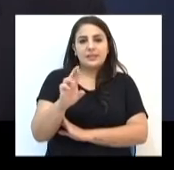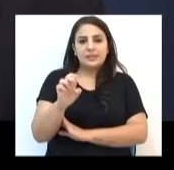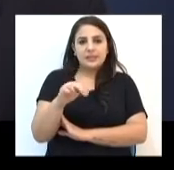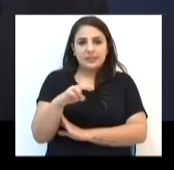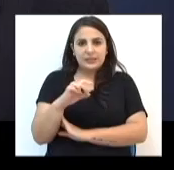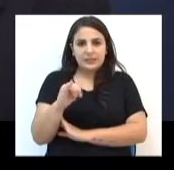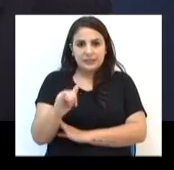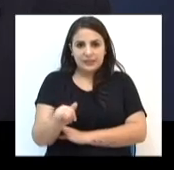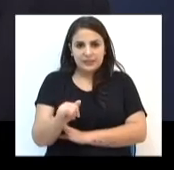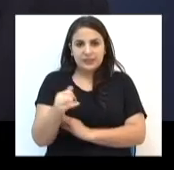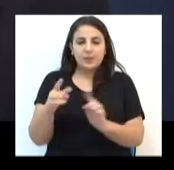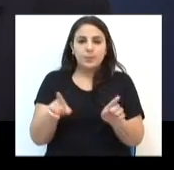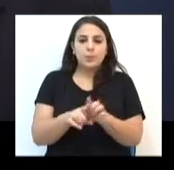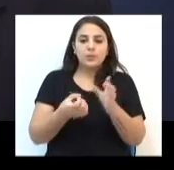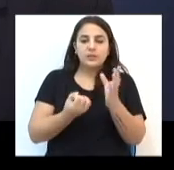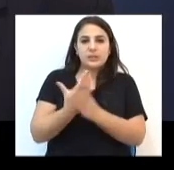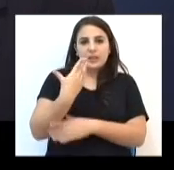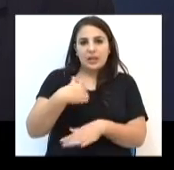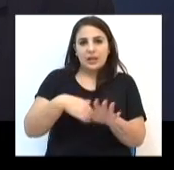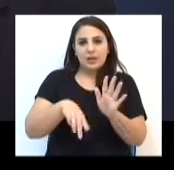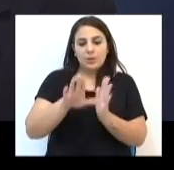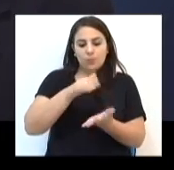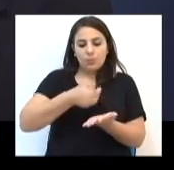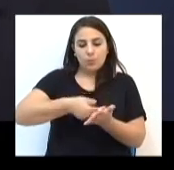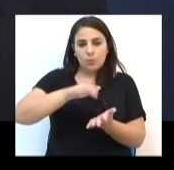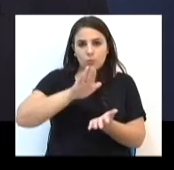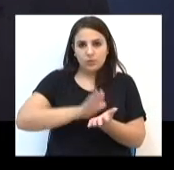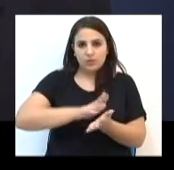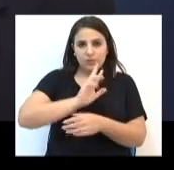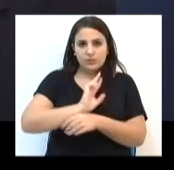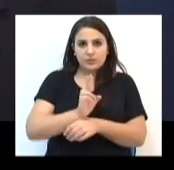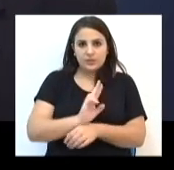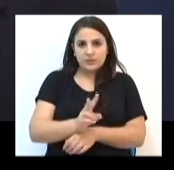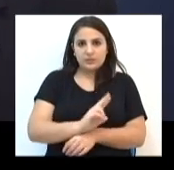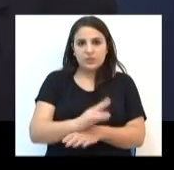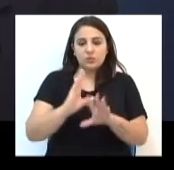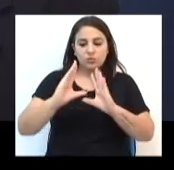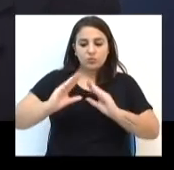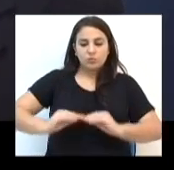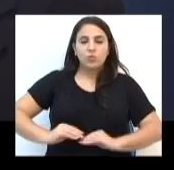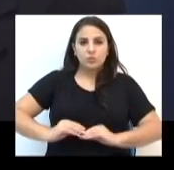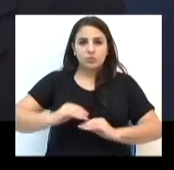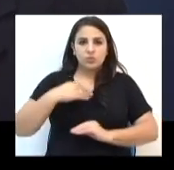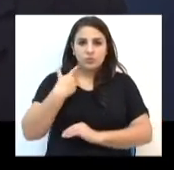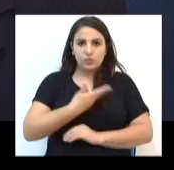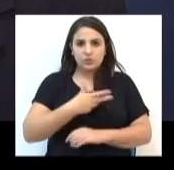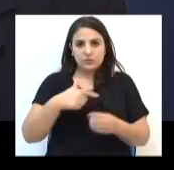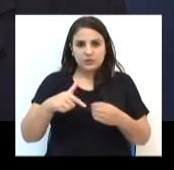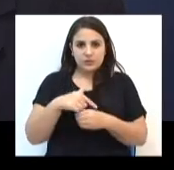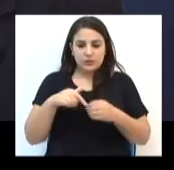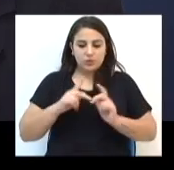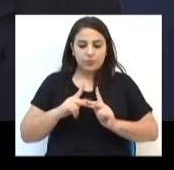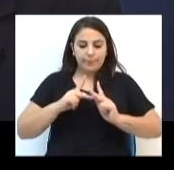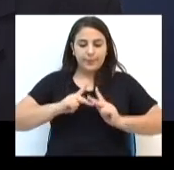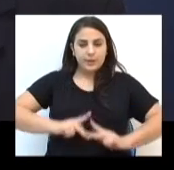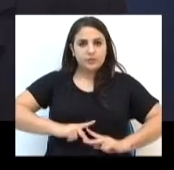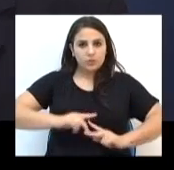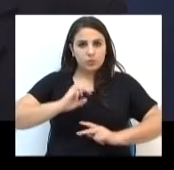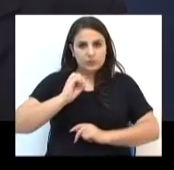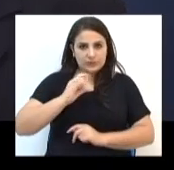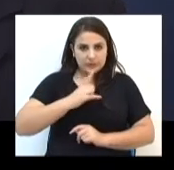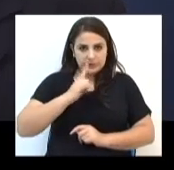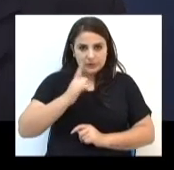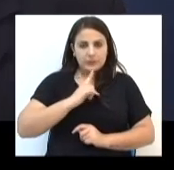Que pudessem efetuar multas, fiscalizando no período noturno em nossa cidade, aquelas pessoas que